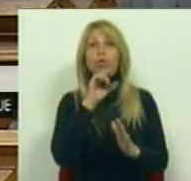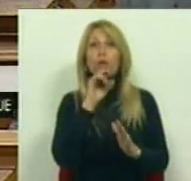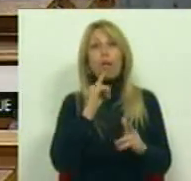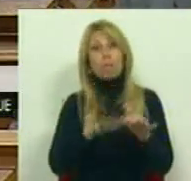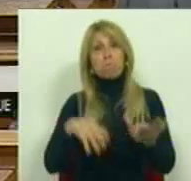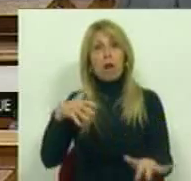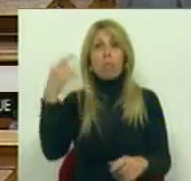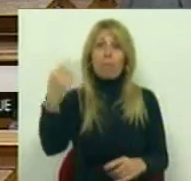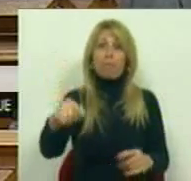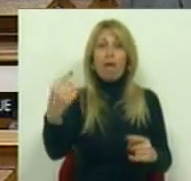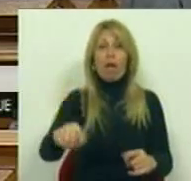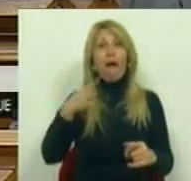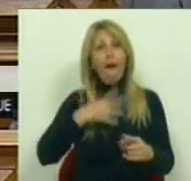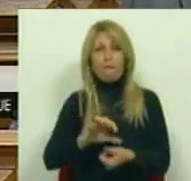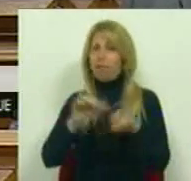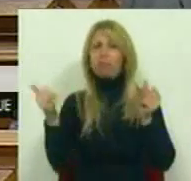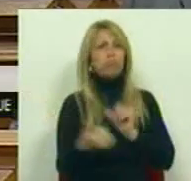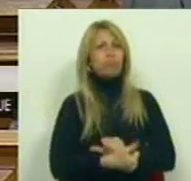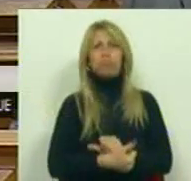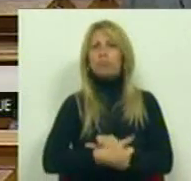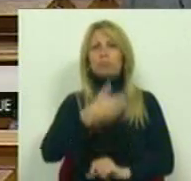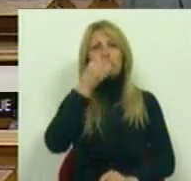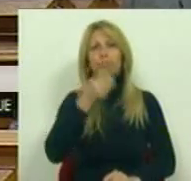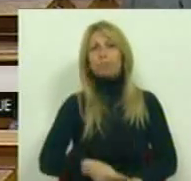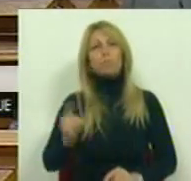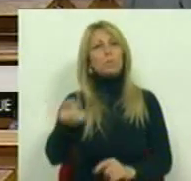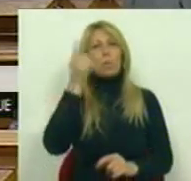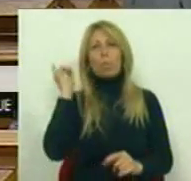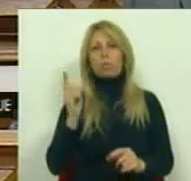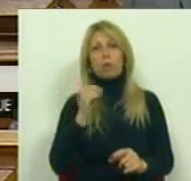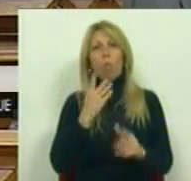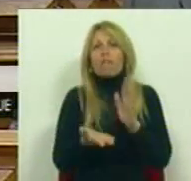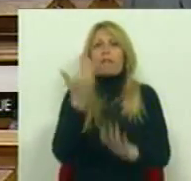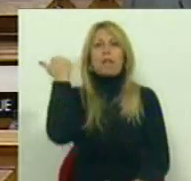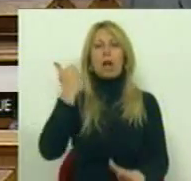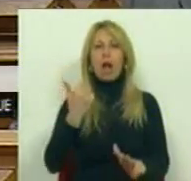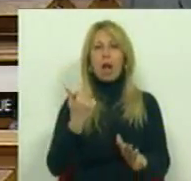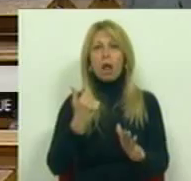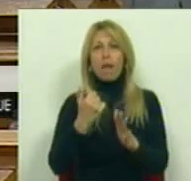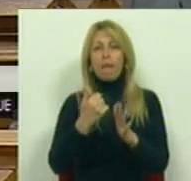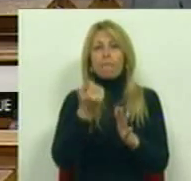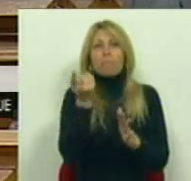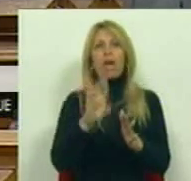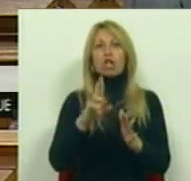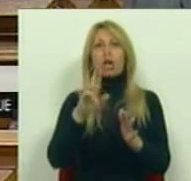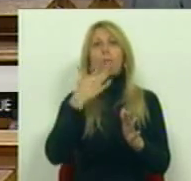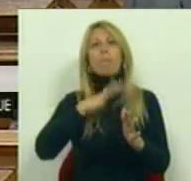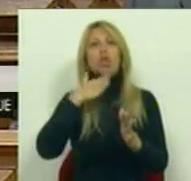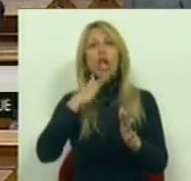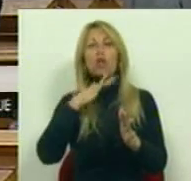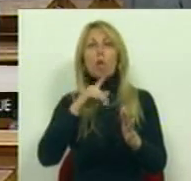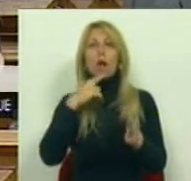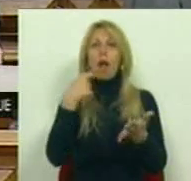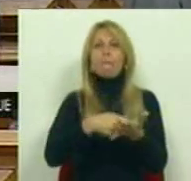o Parlamento tem de corrigir esta injustiça de ter retirado as isenções nas taxas moderadoras aos dadores de sangue.